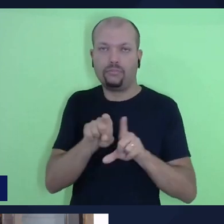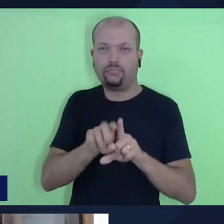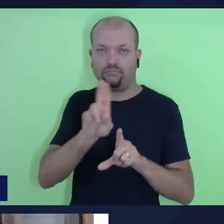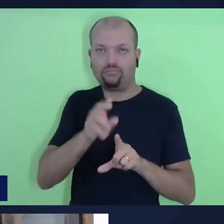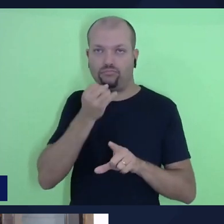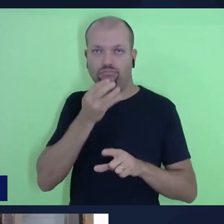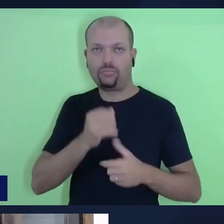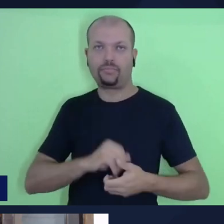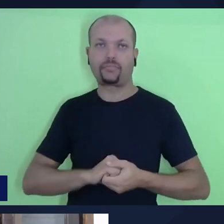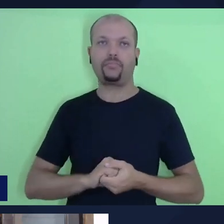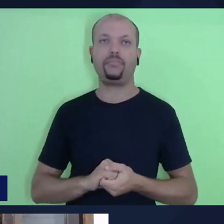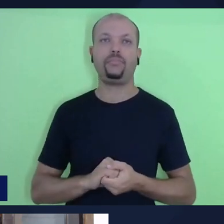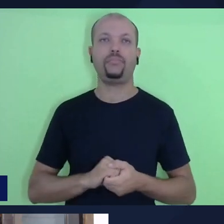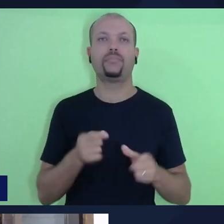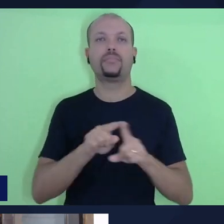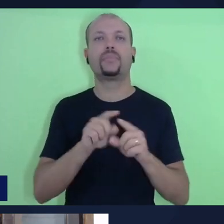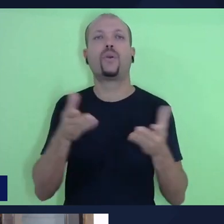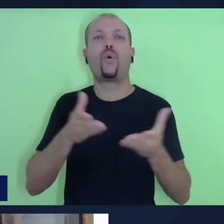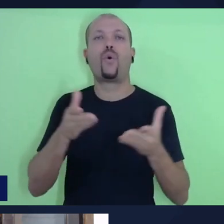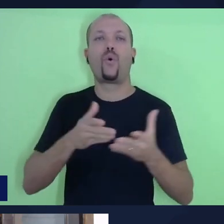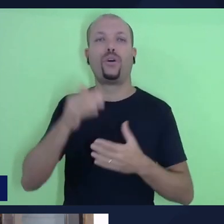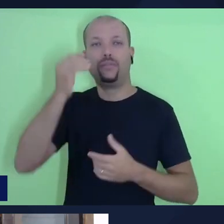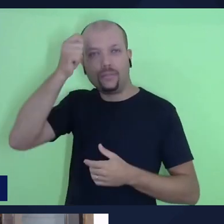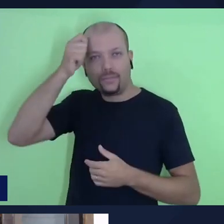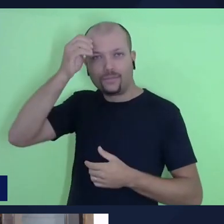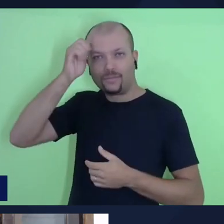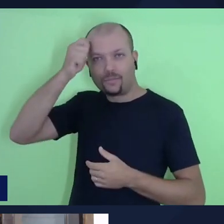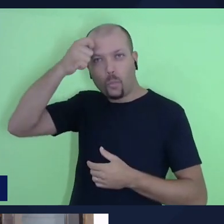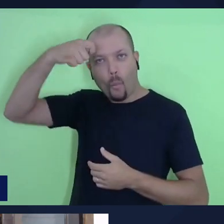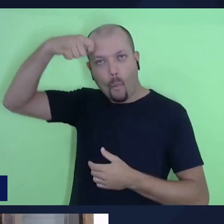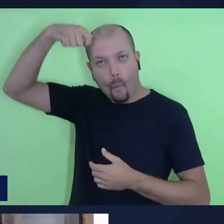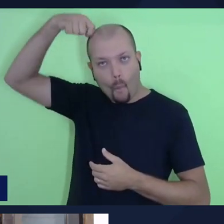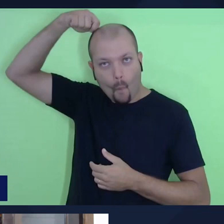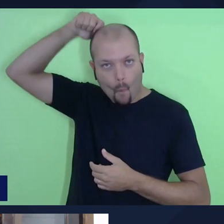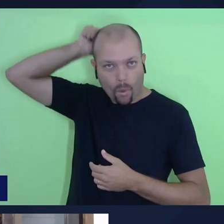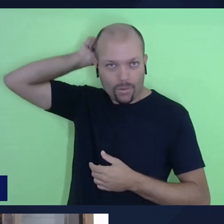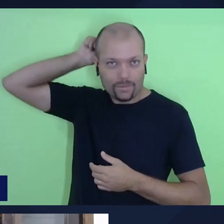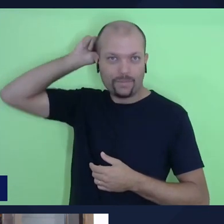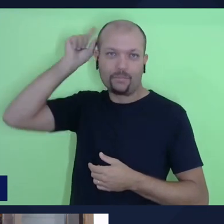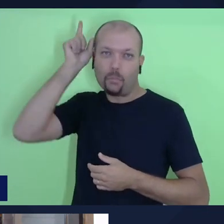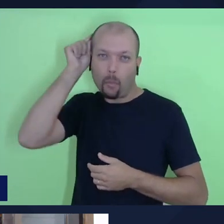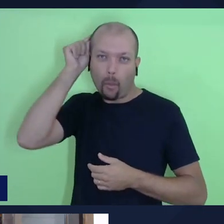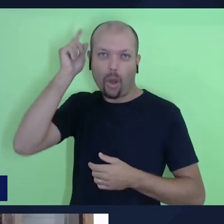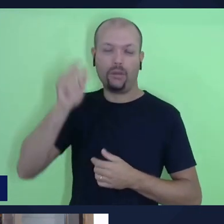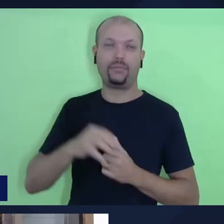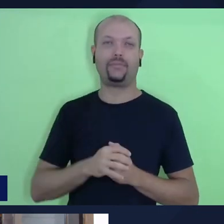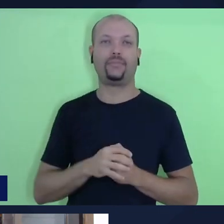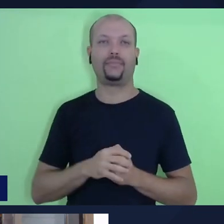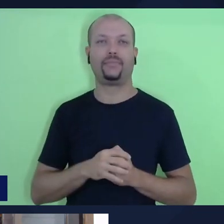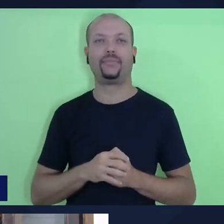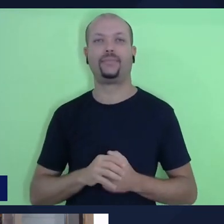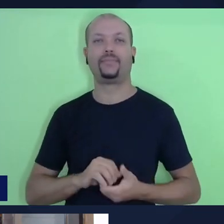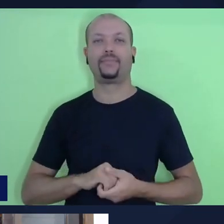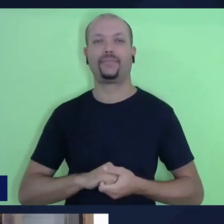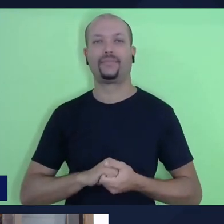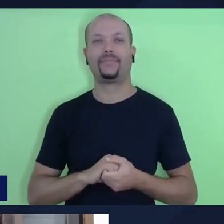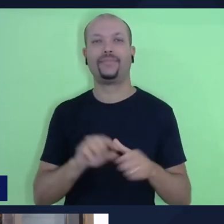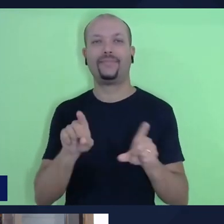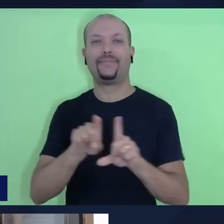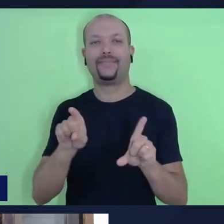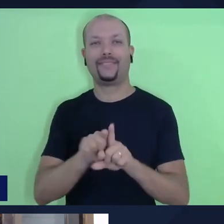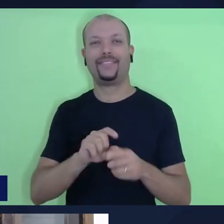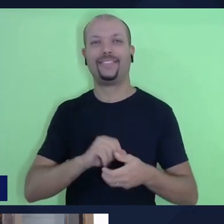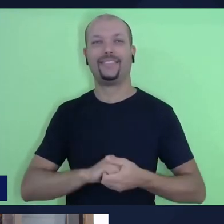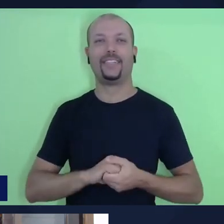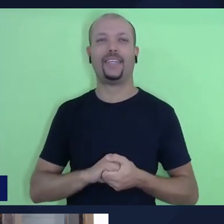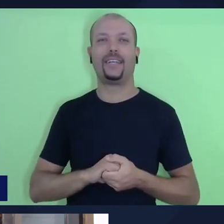significativa. Então, hoje eu tô com o cabelinho baixo, né, cortado bem baixinho, e também tô com a